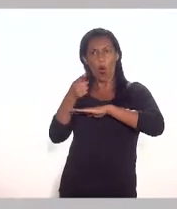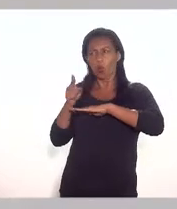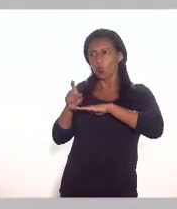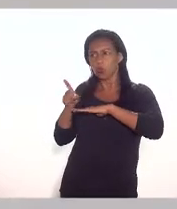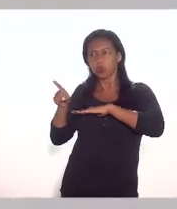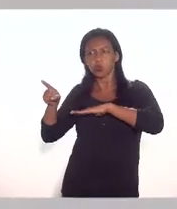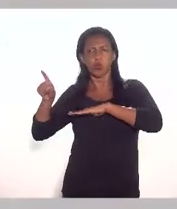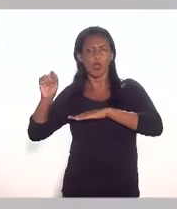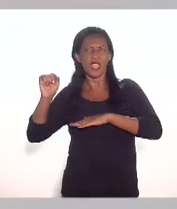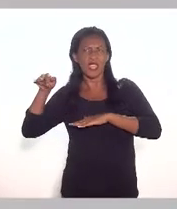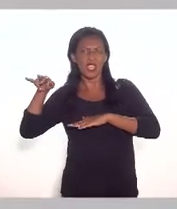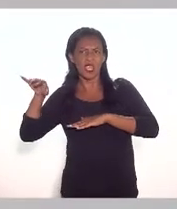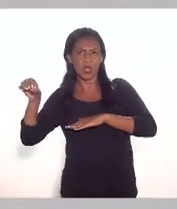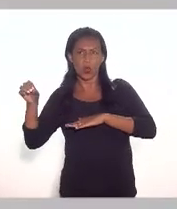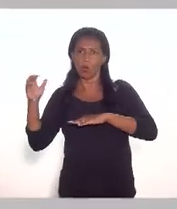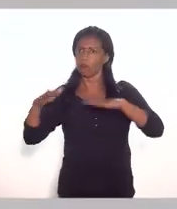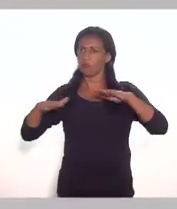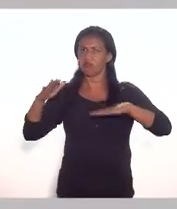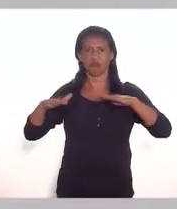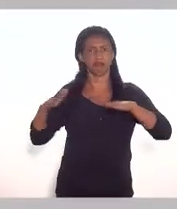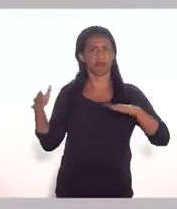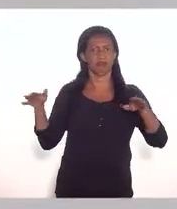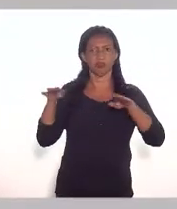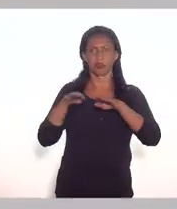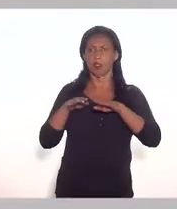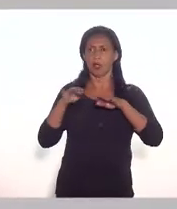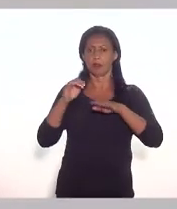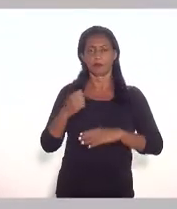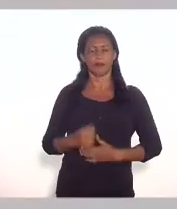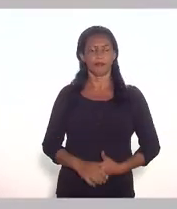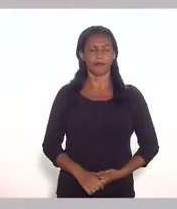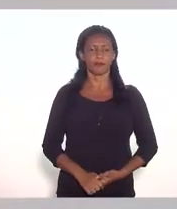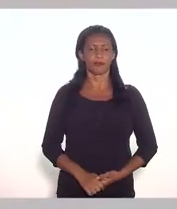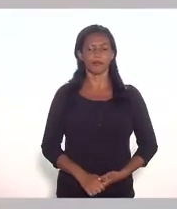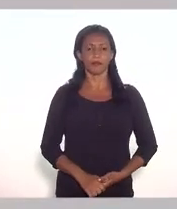esse critério é que deveria ser considerado um hub